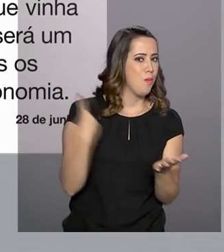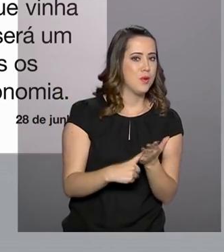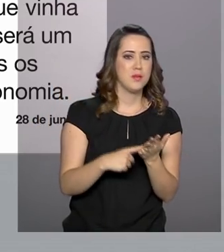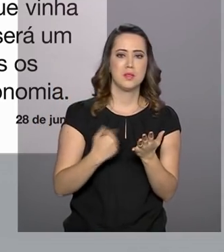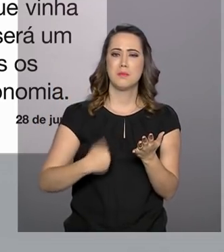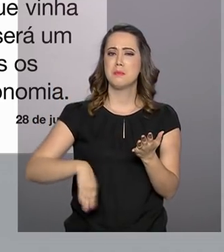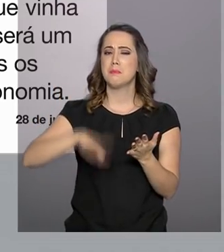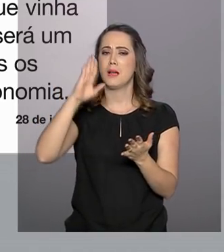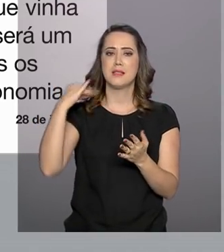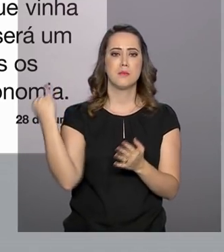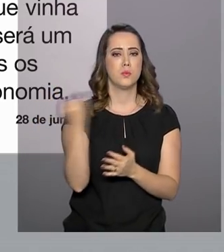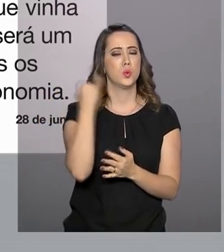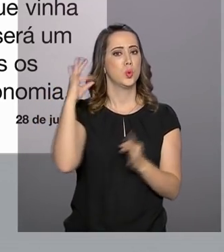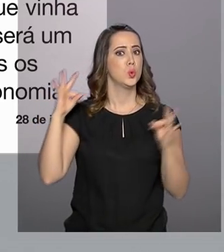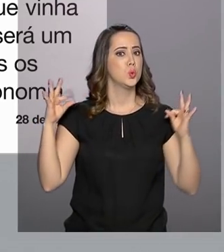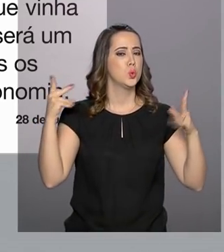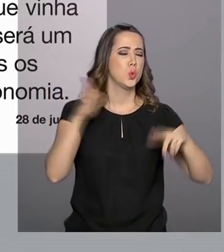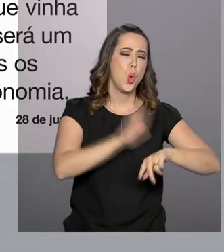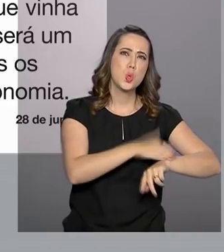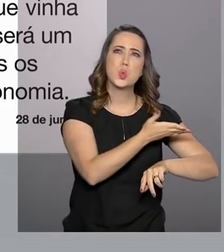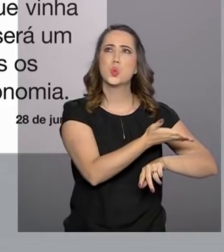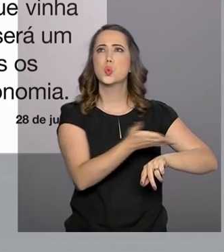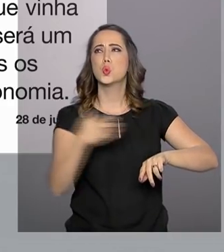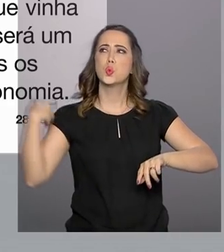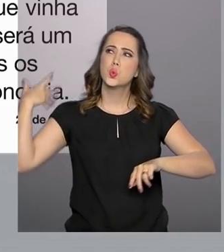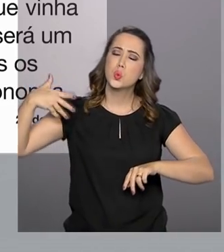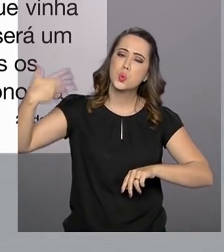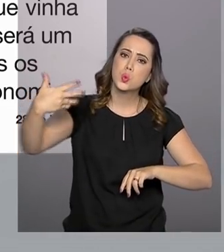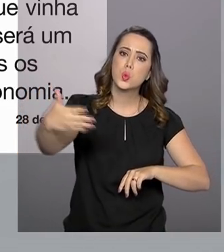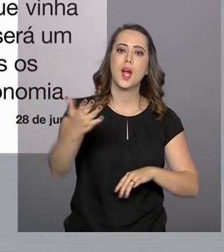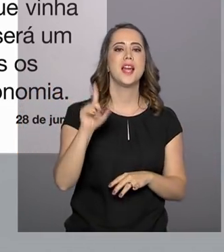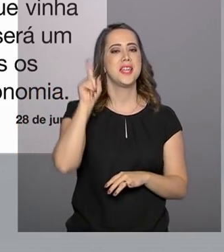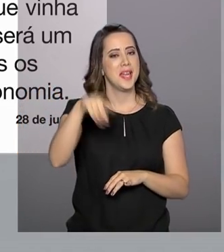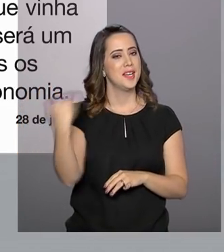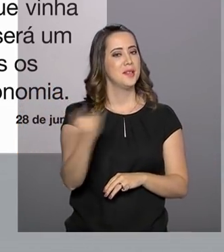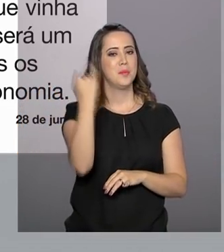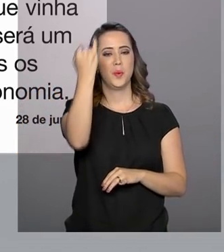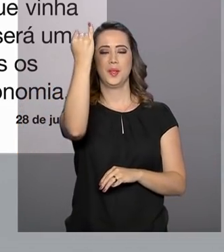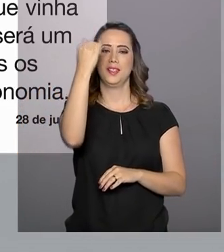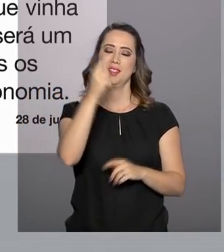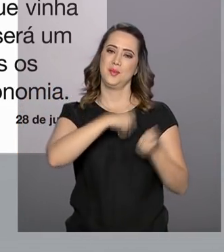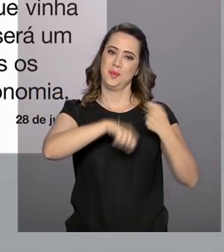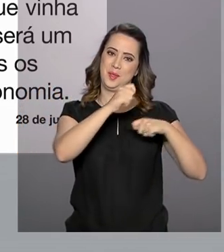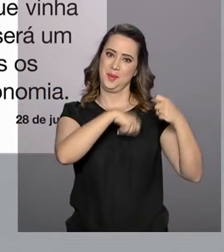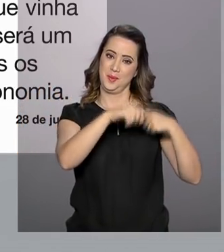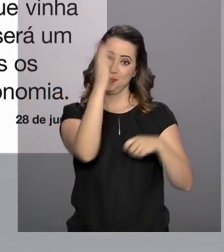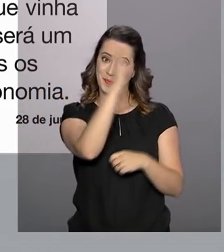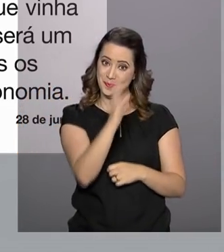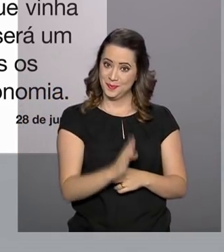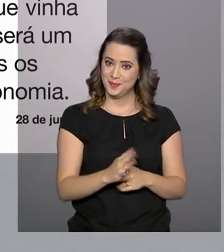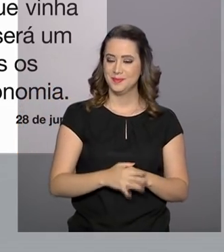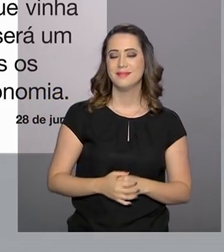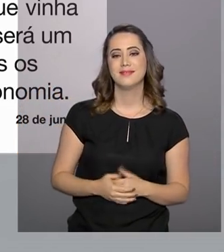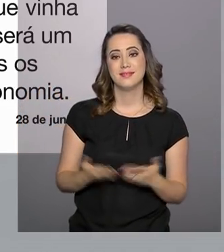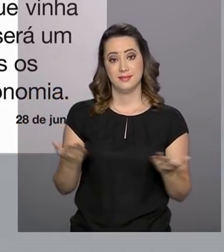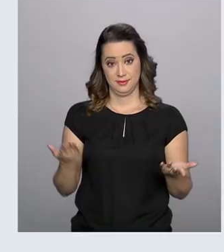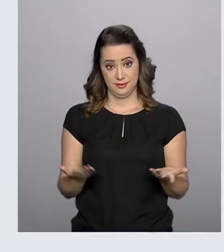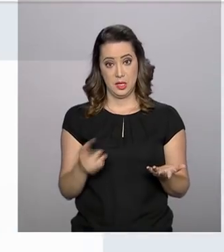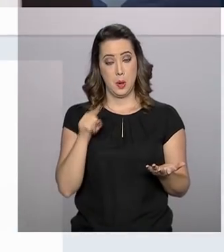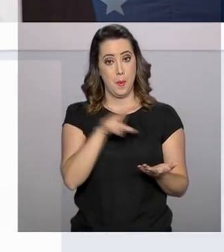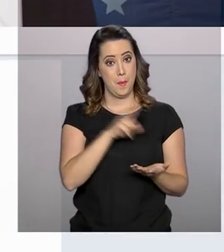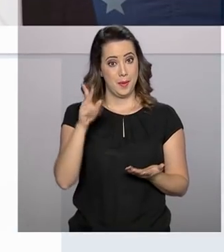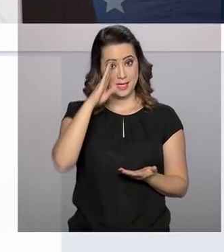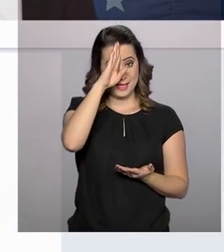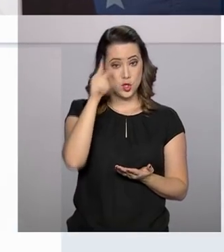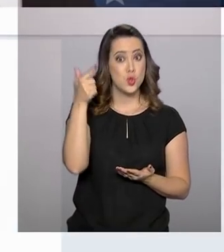comerciais mais importantes de todos os tempos e trará benefícios enormes para a nossa economia. Agora há pouco, o